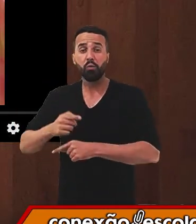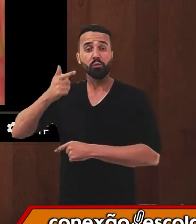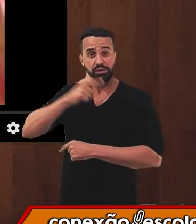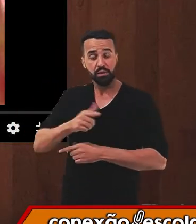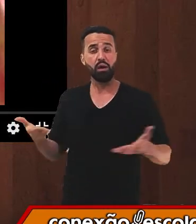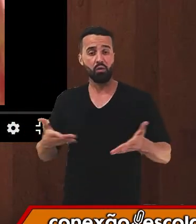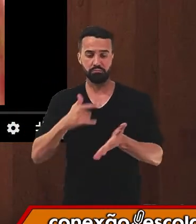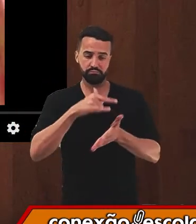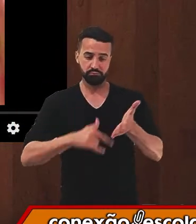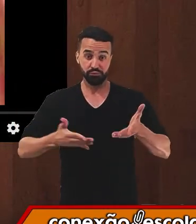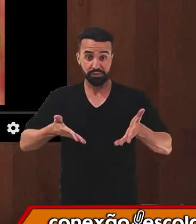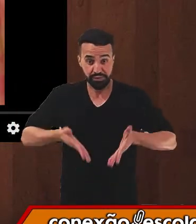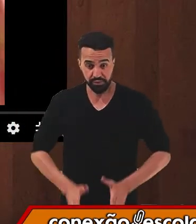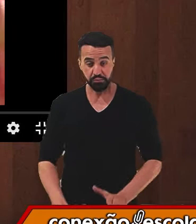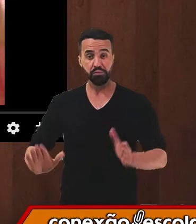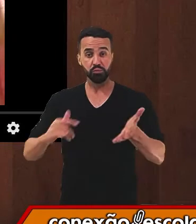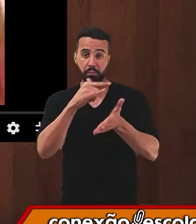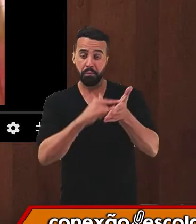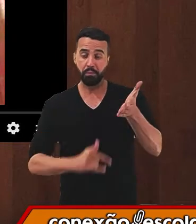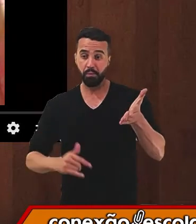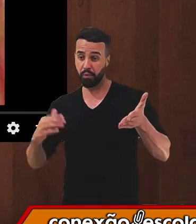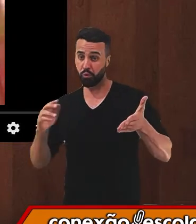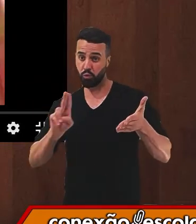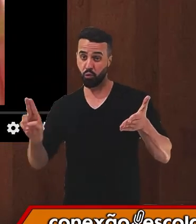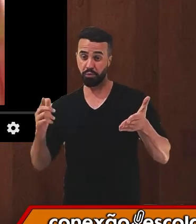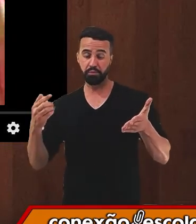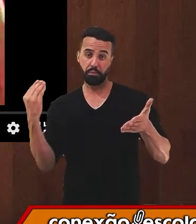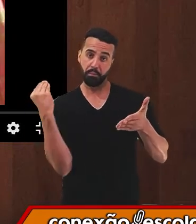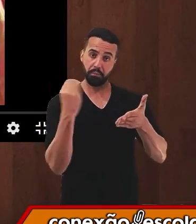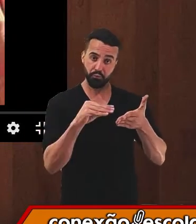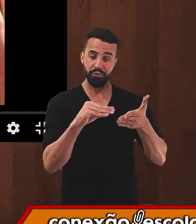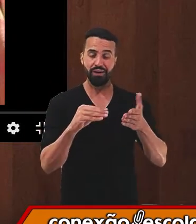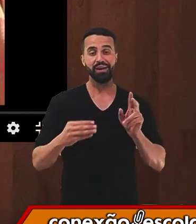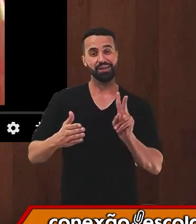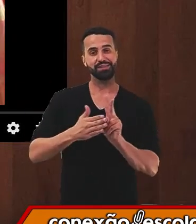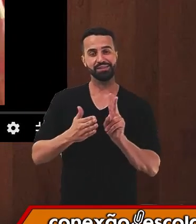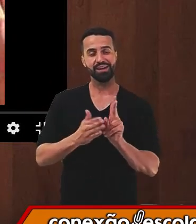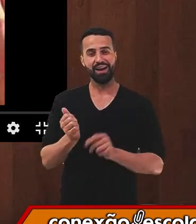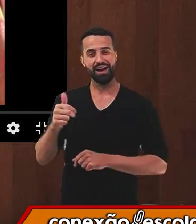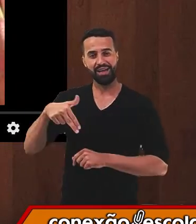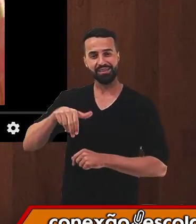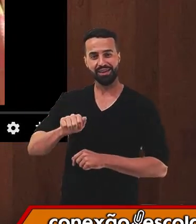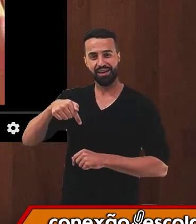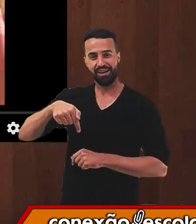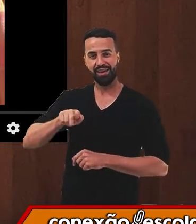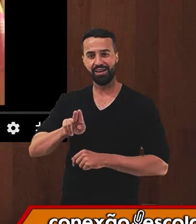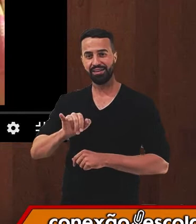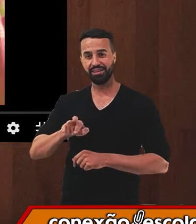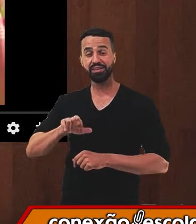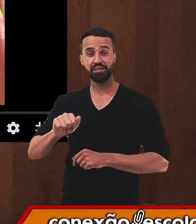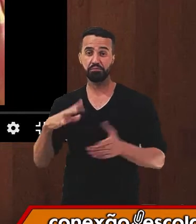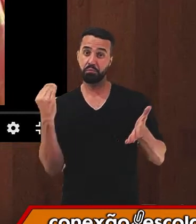certidão de nascimento, eu tenho o meu sobrenome indígena, que é Anakiri. E tenho